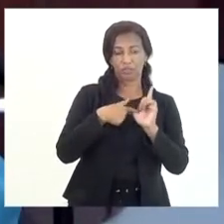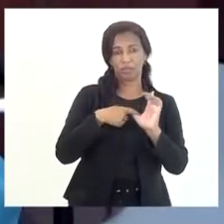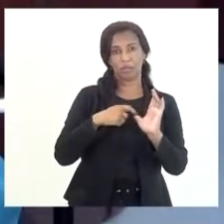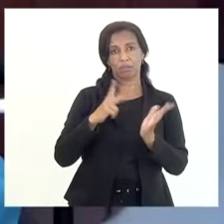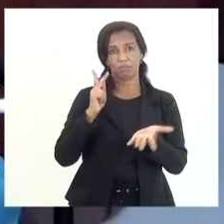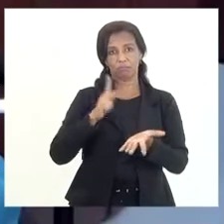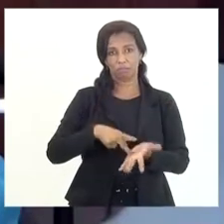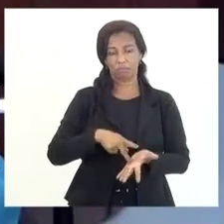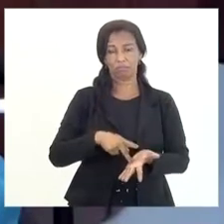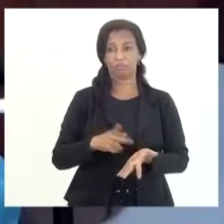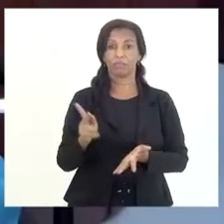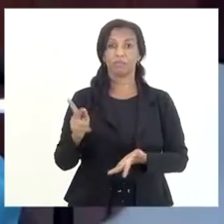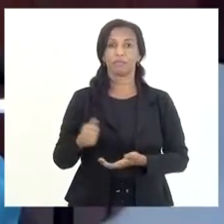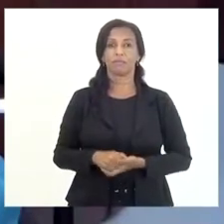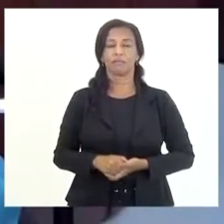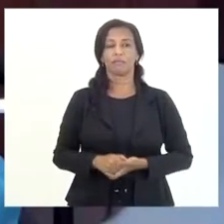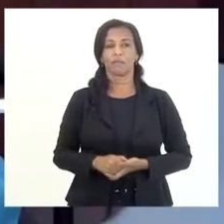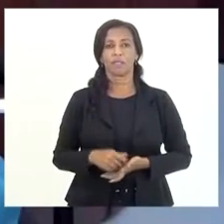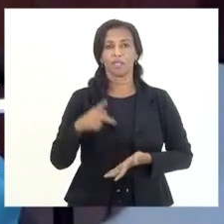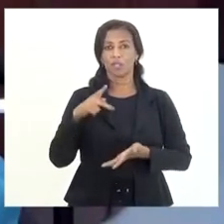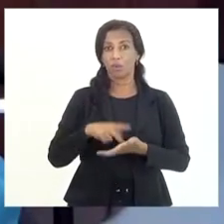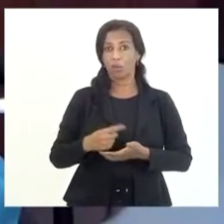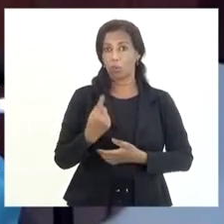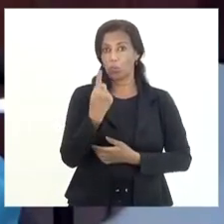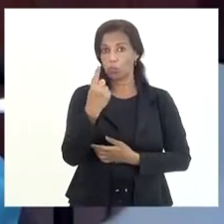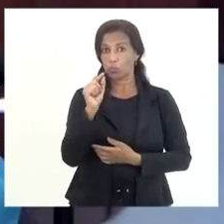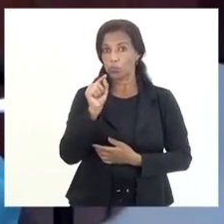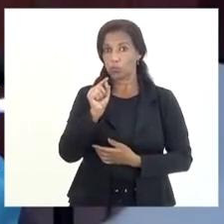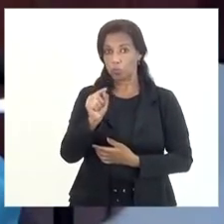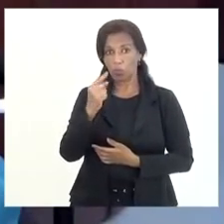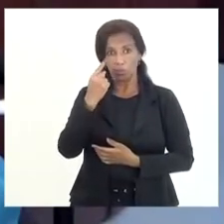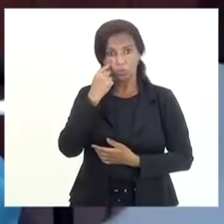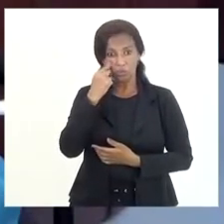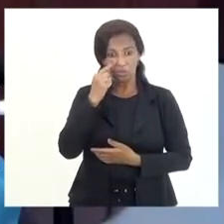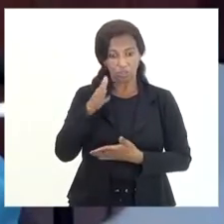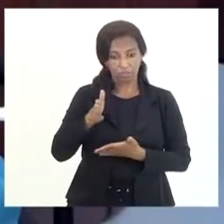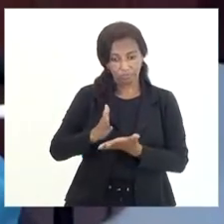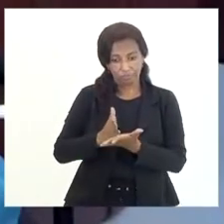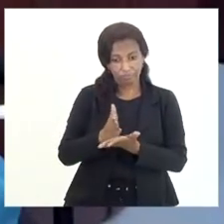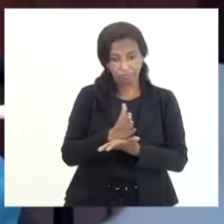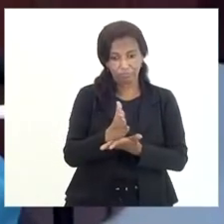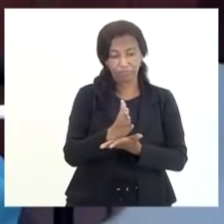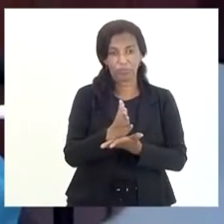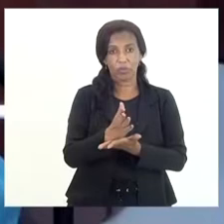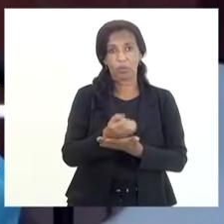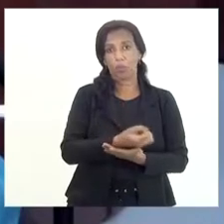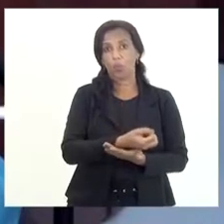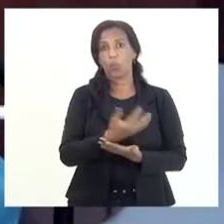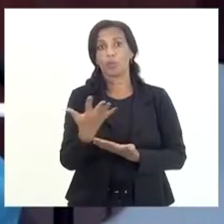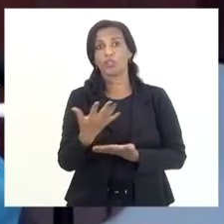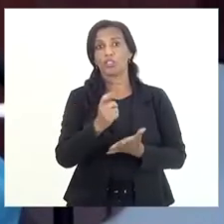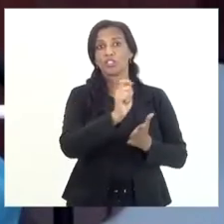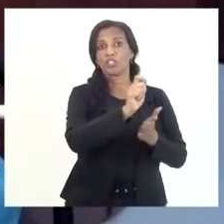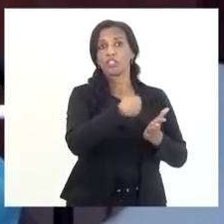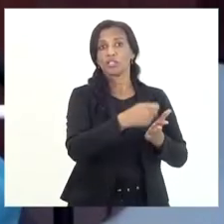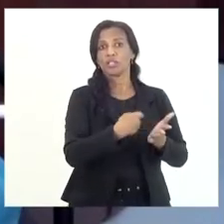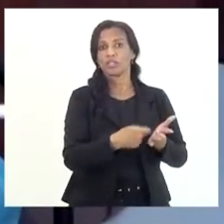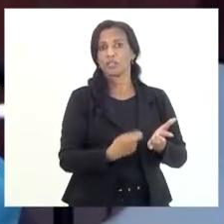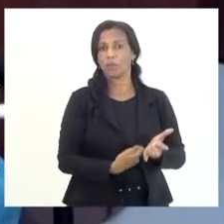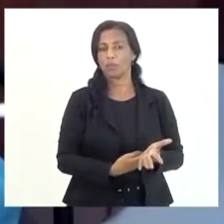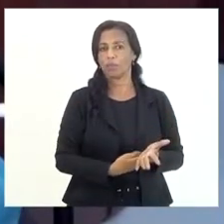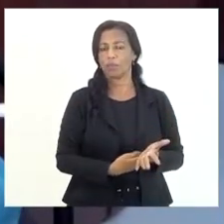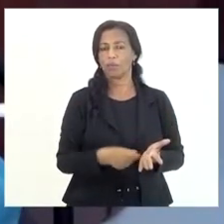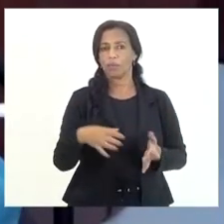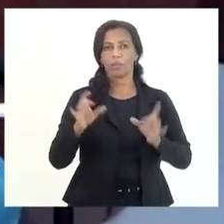e realmente um dos pontos que a gente tentou mapear foi a quantidade de inscrições especialmente